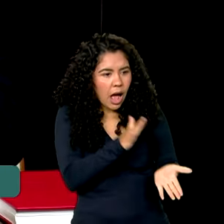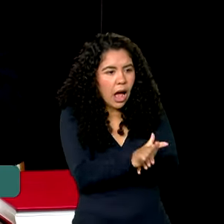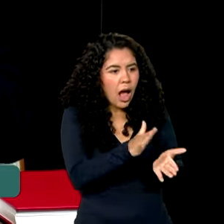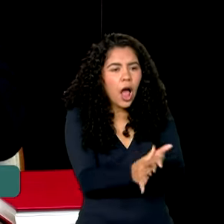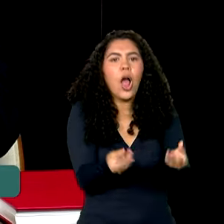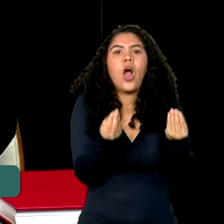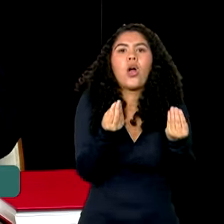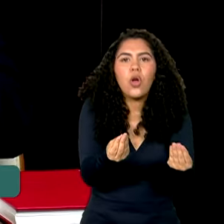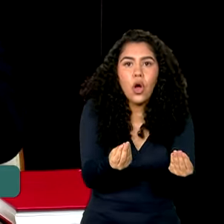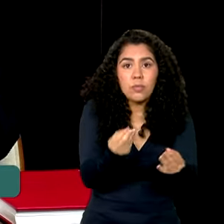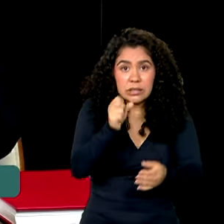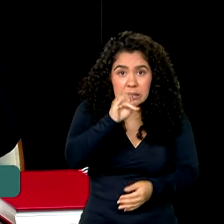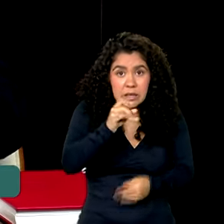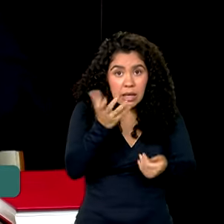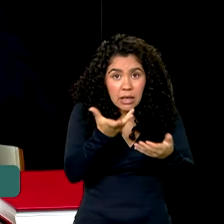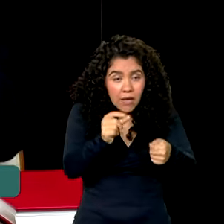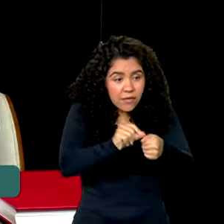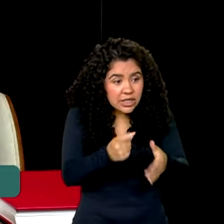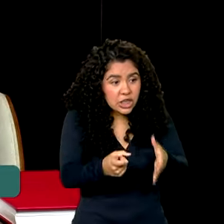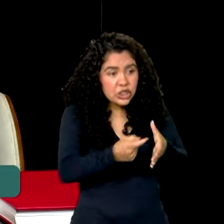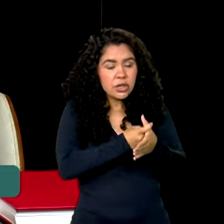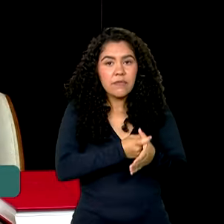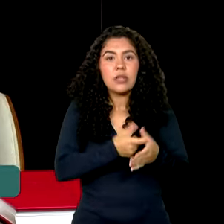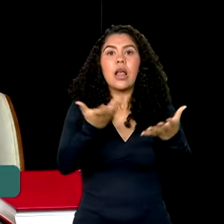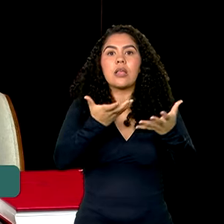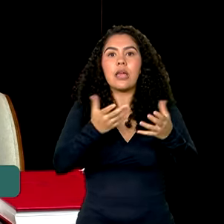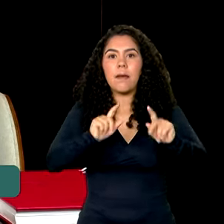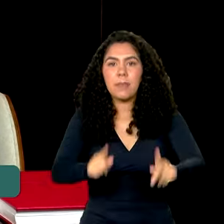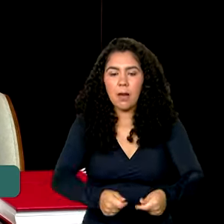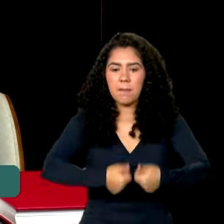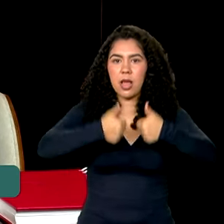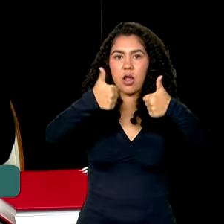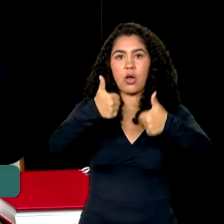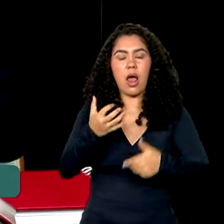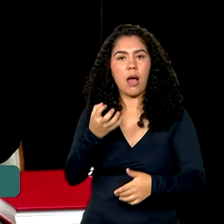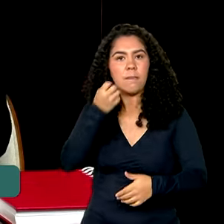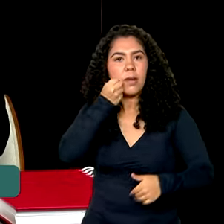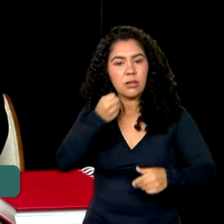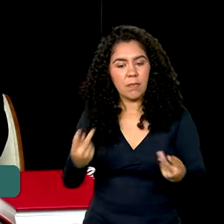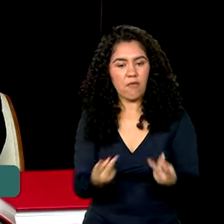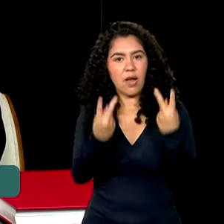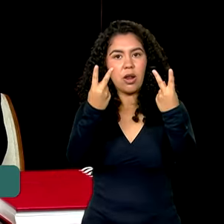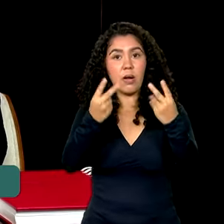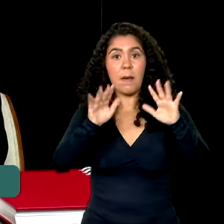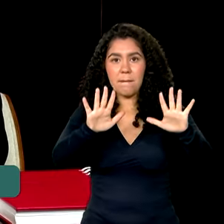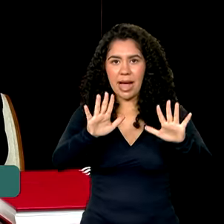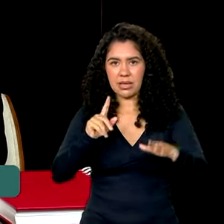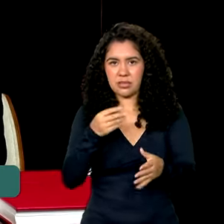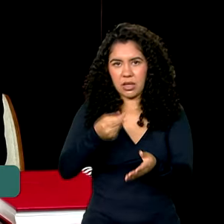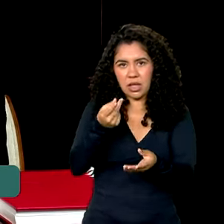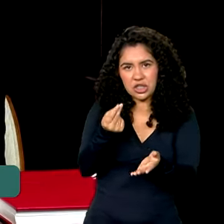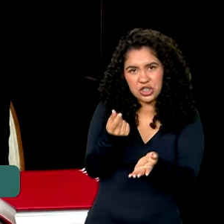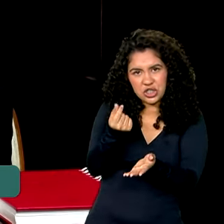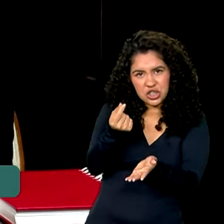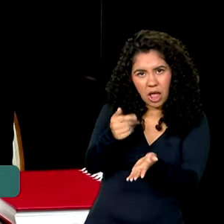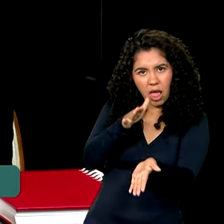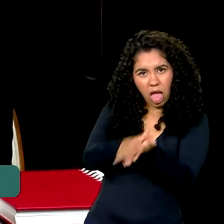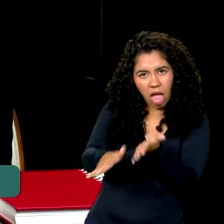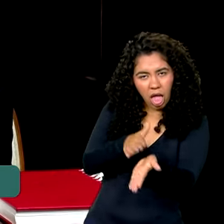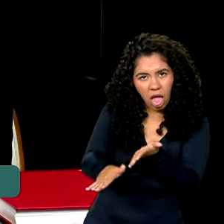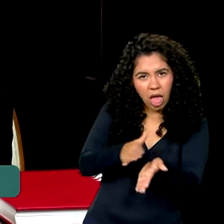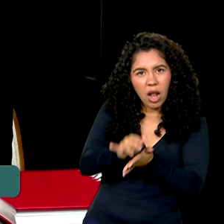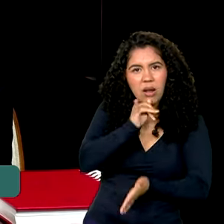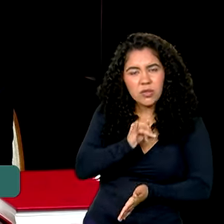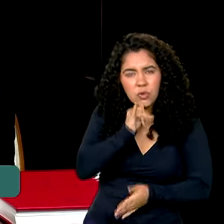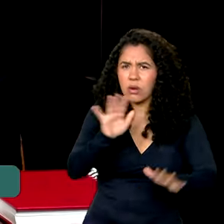que fazer uma dívida é para comprar alguma coisa, para aumentar o nosso patrimônio, para valorizar. Mas a gente não pode jogar dinheiro fora. É assim que eu governo